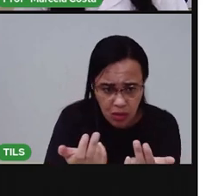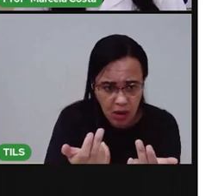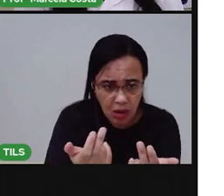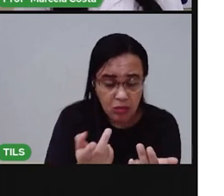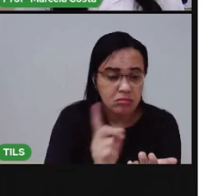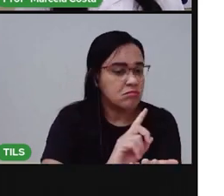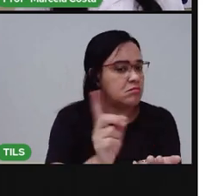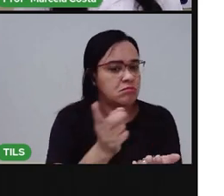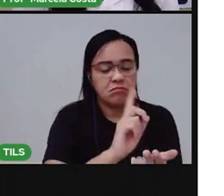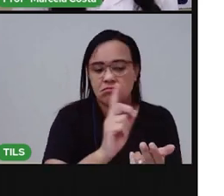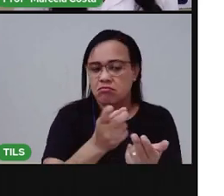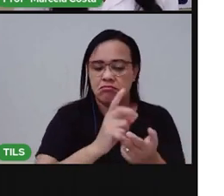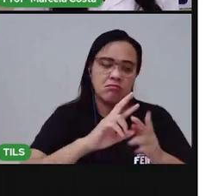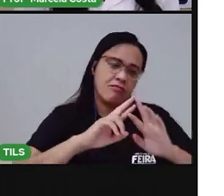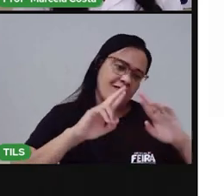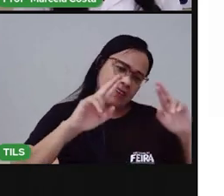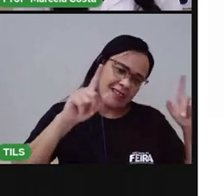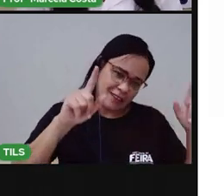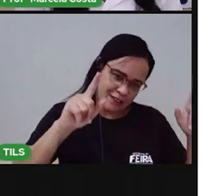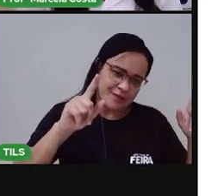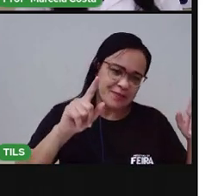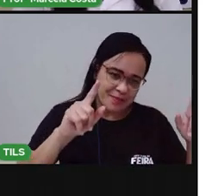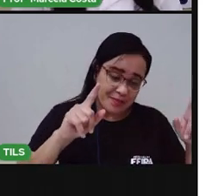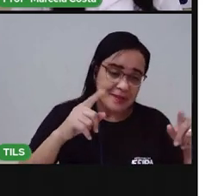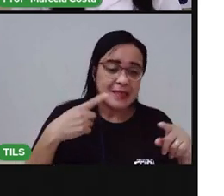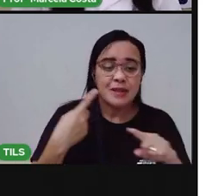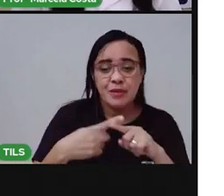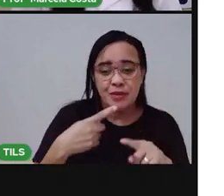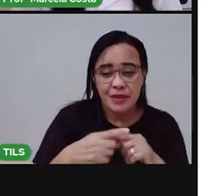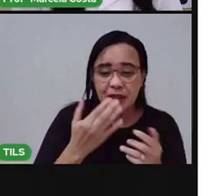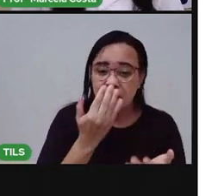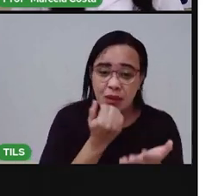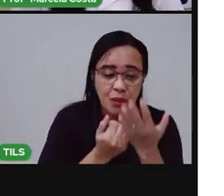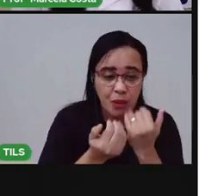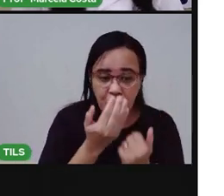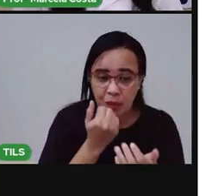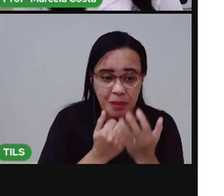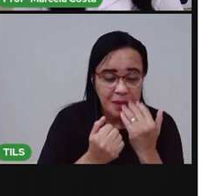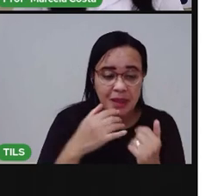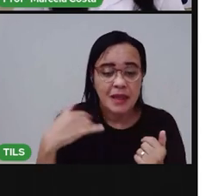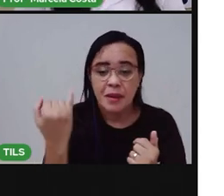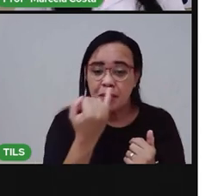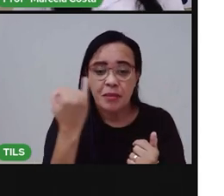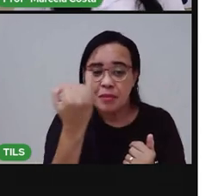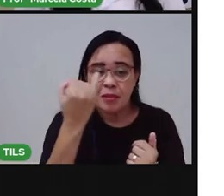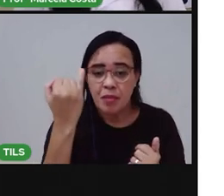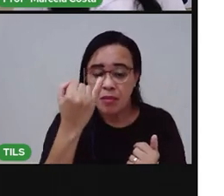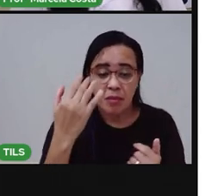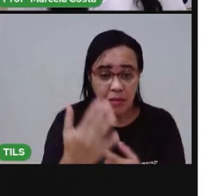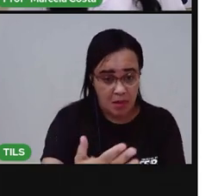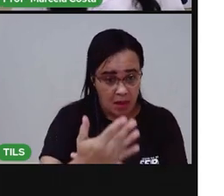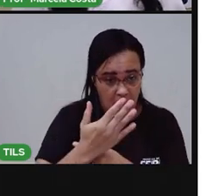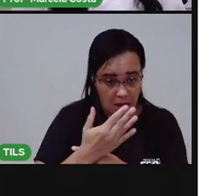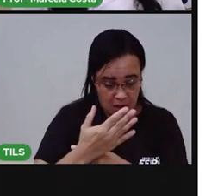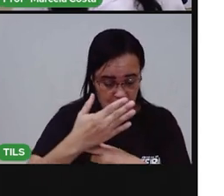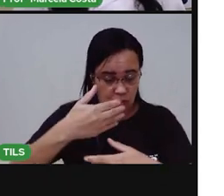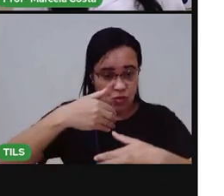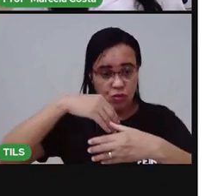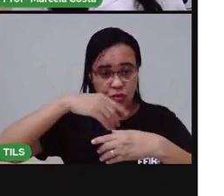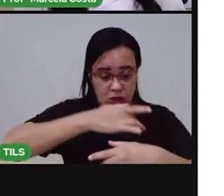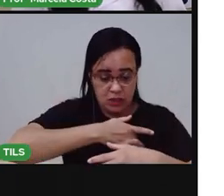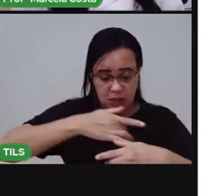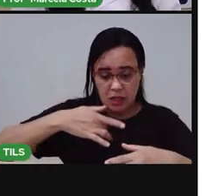diferenciada, que seja capaz de dar os nutrientes, os